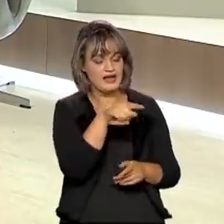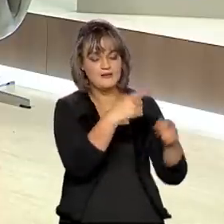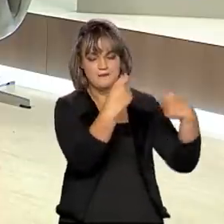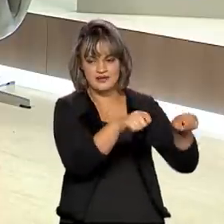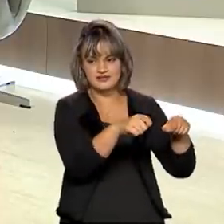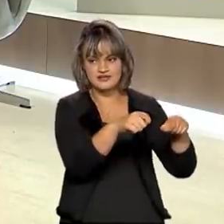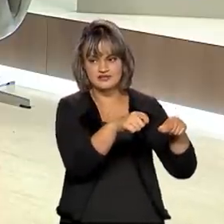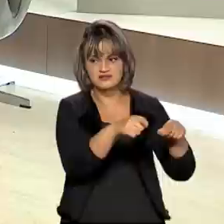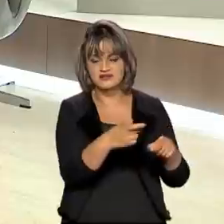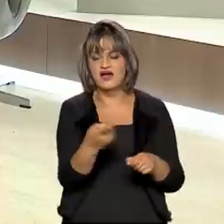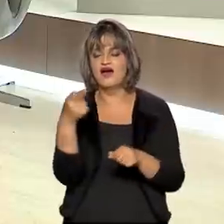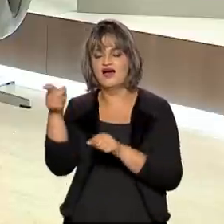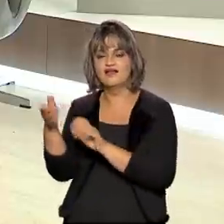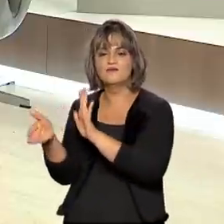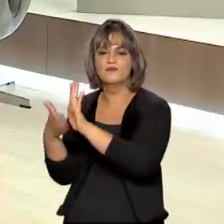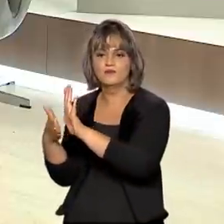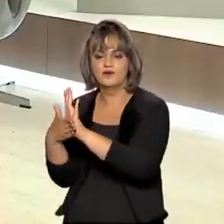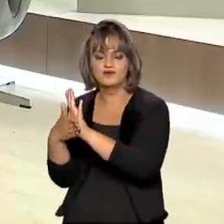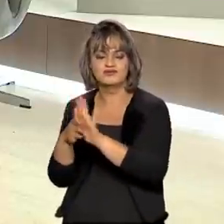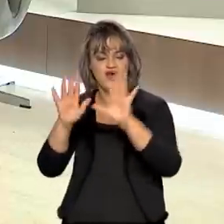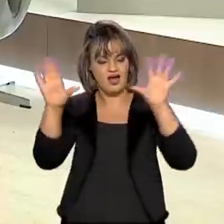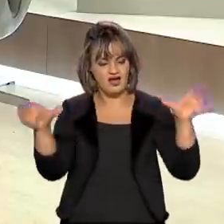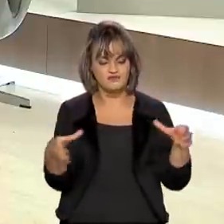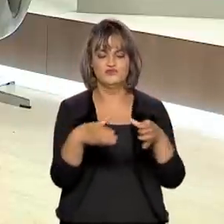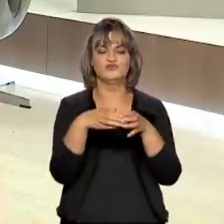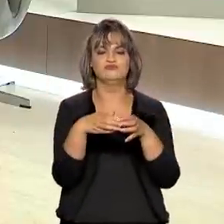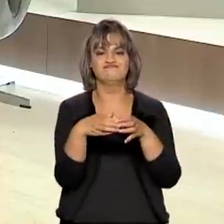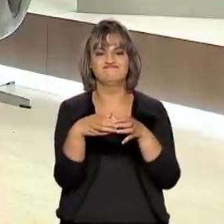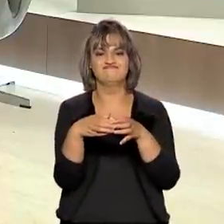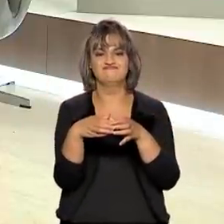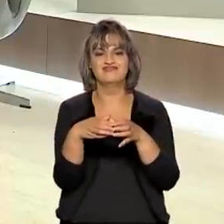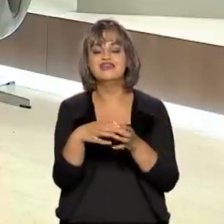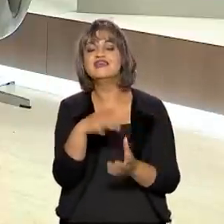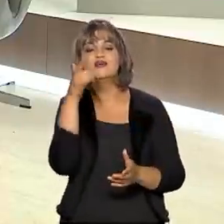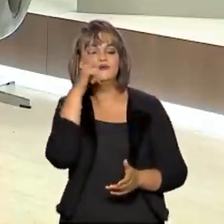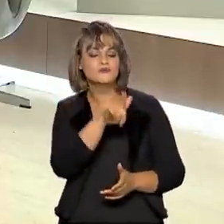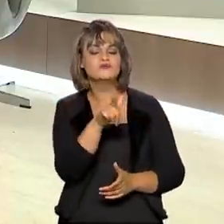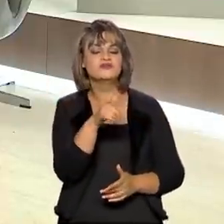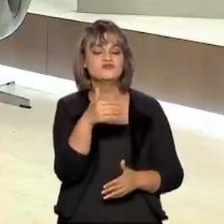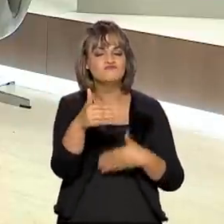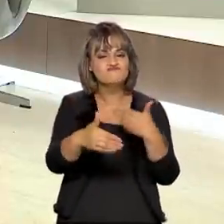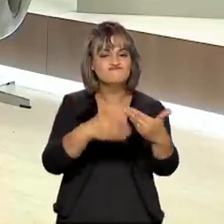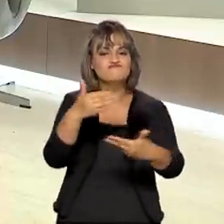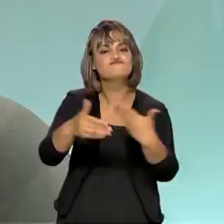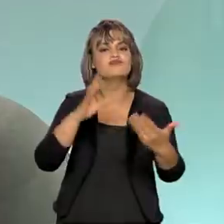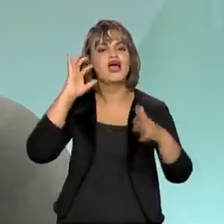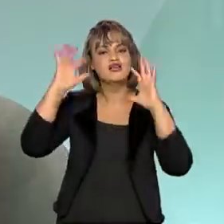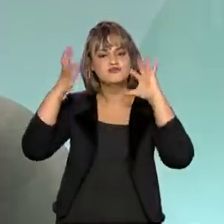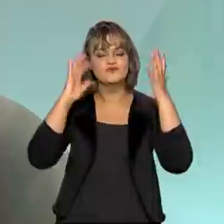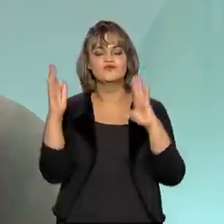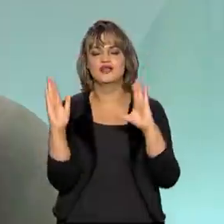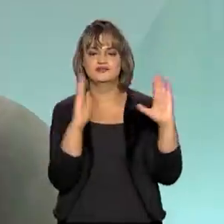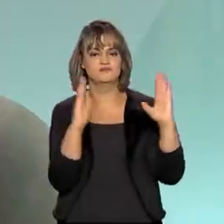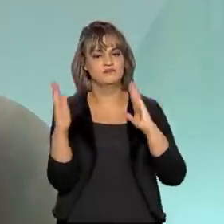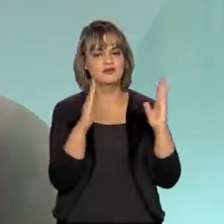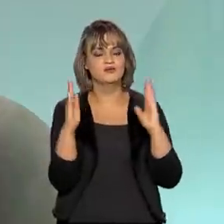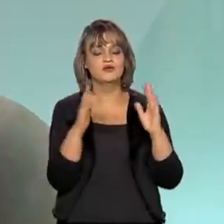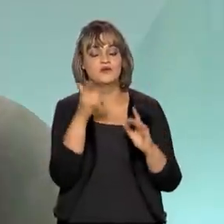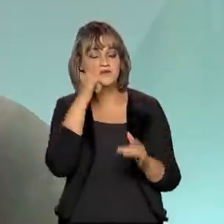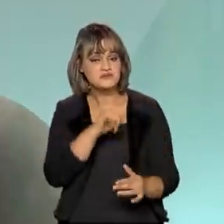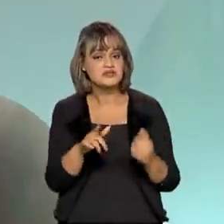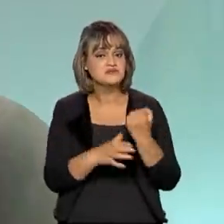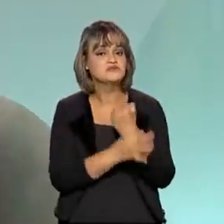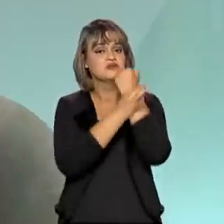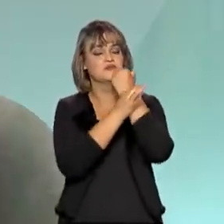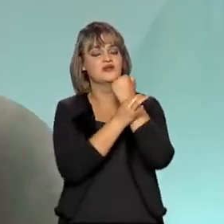compor um conjunto de ferramentas que permitissem atravessar esse período com segurança,